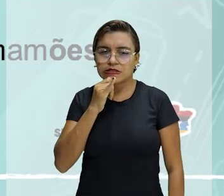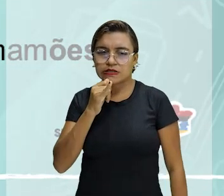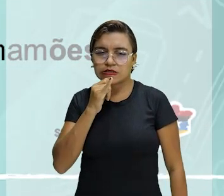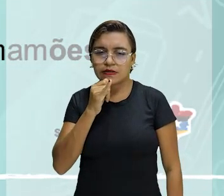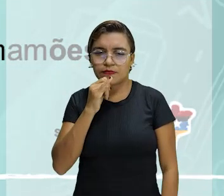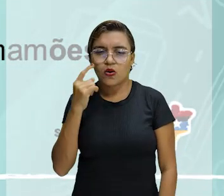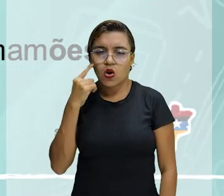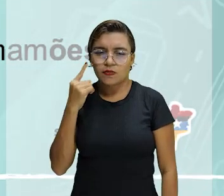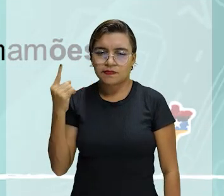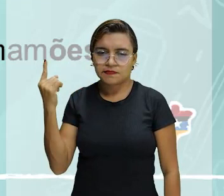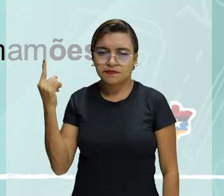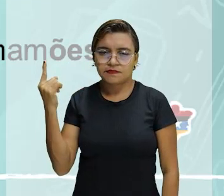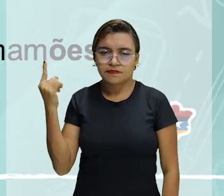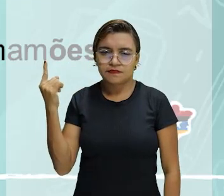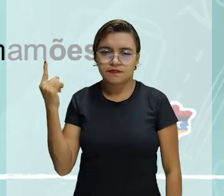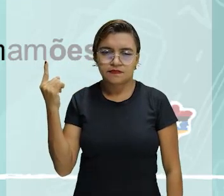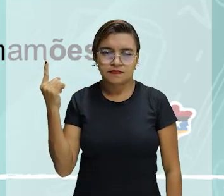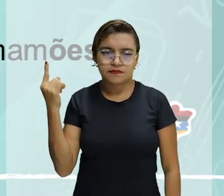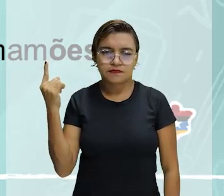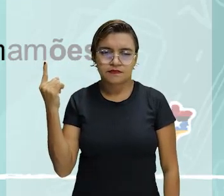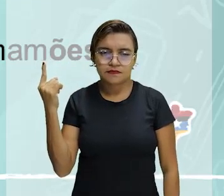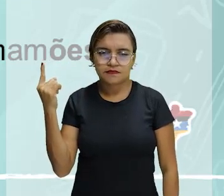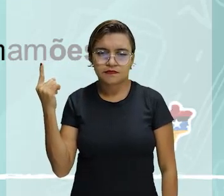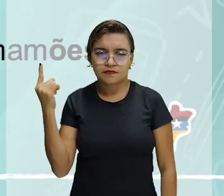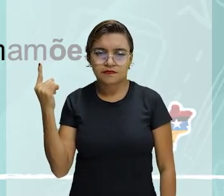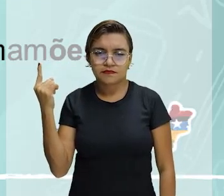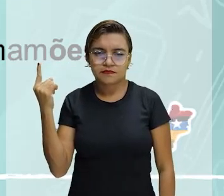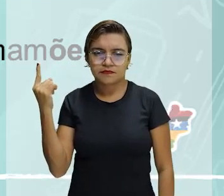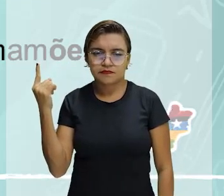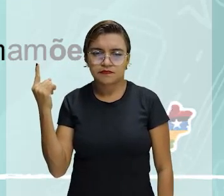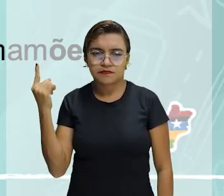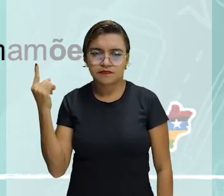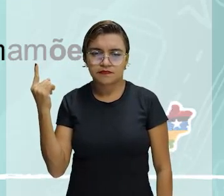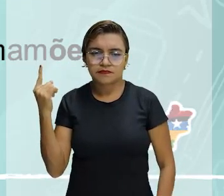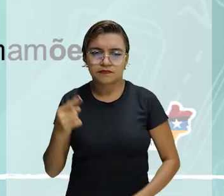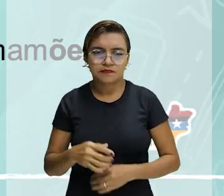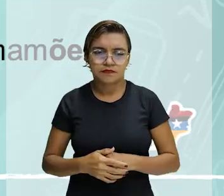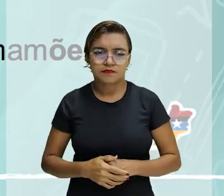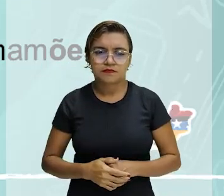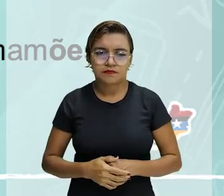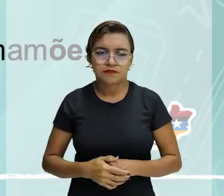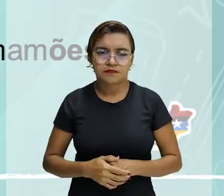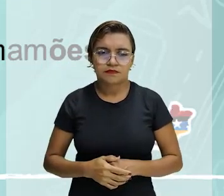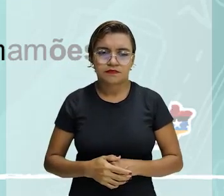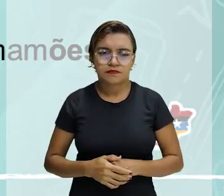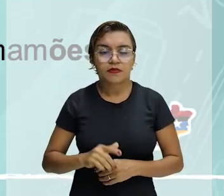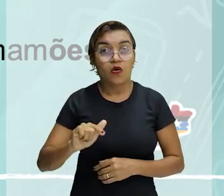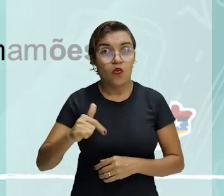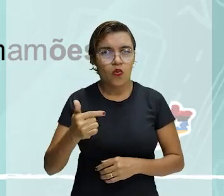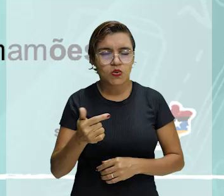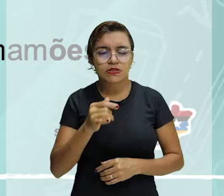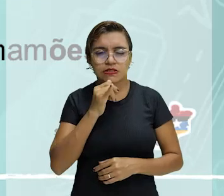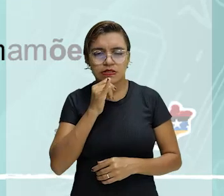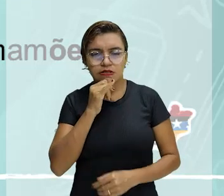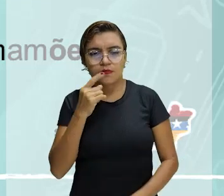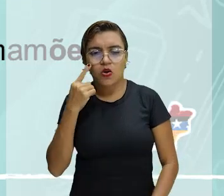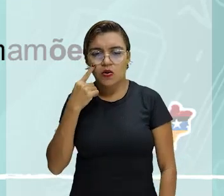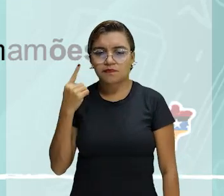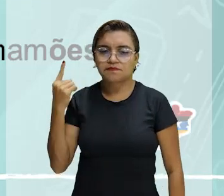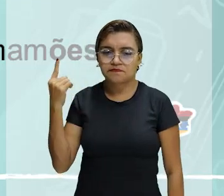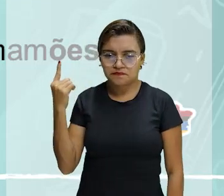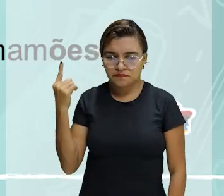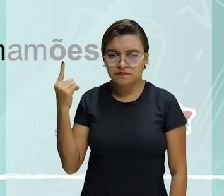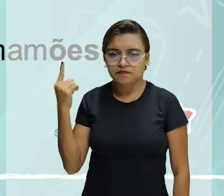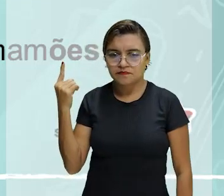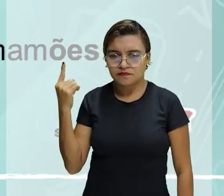absorver, aspirar. Comprimento de extensão e comprimento de saudação. Adevogado, ao invés de advogado.